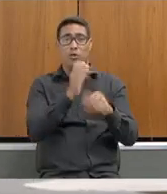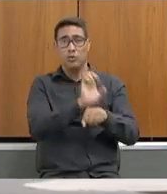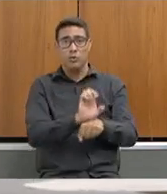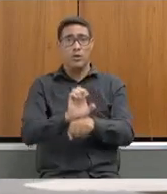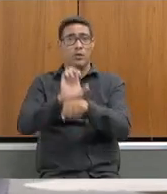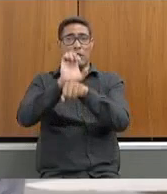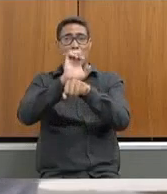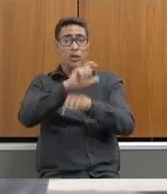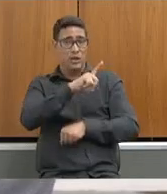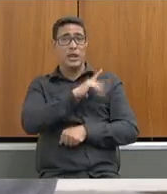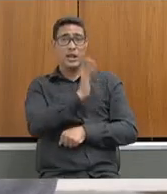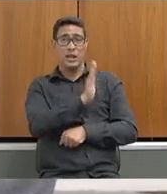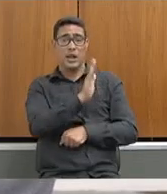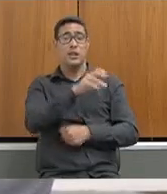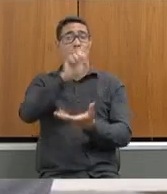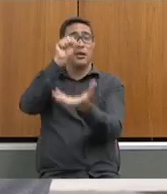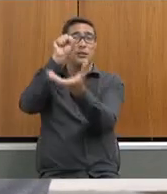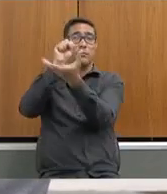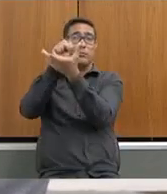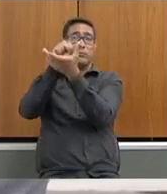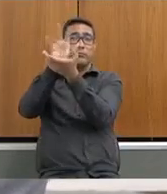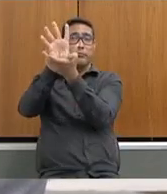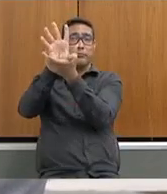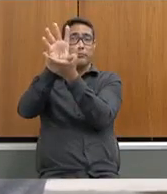salas de aula data show em cada sala.